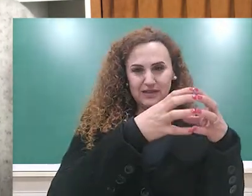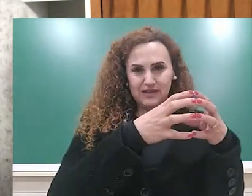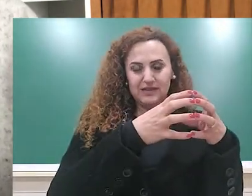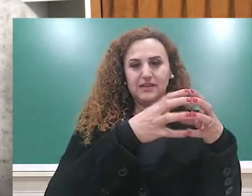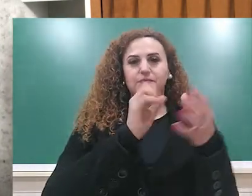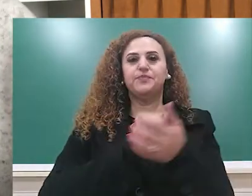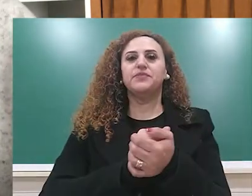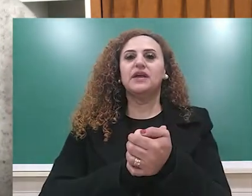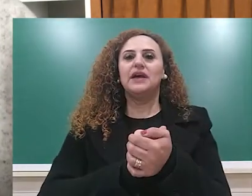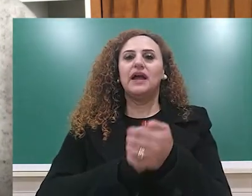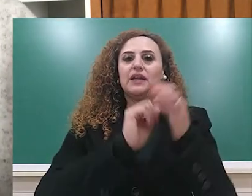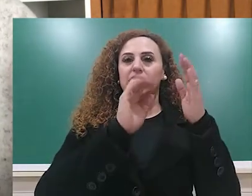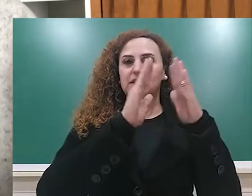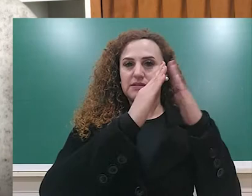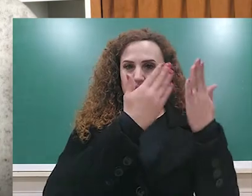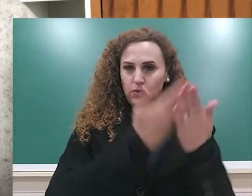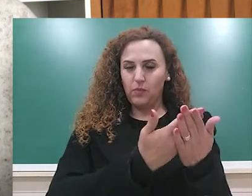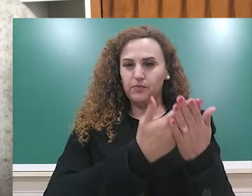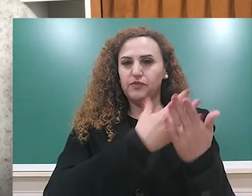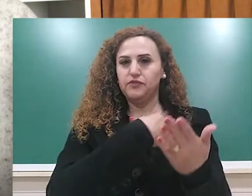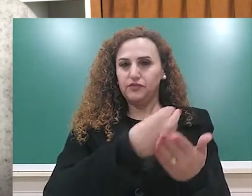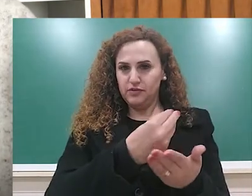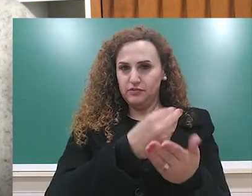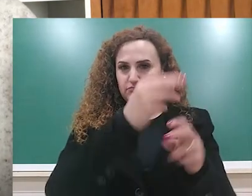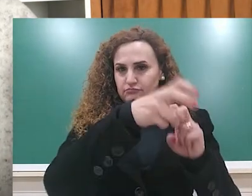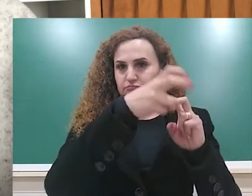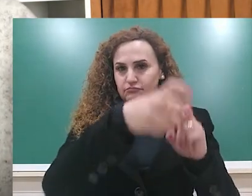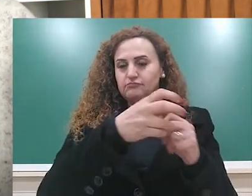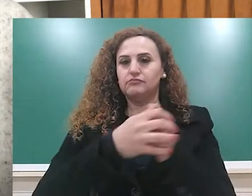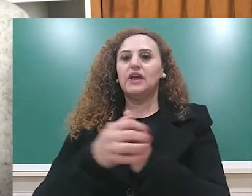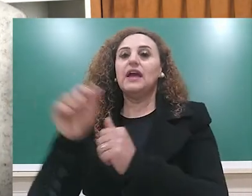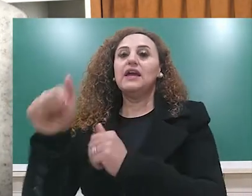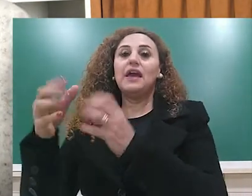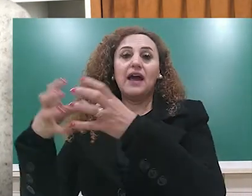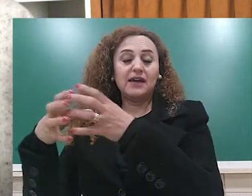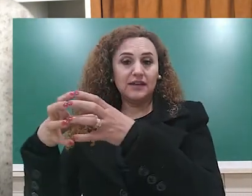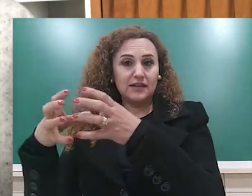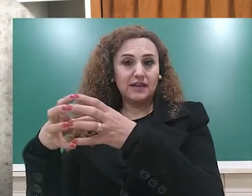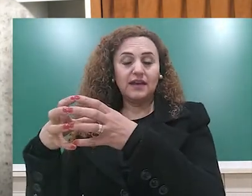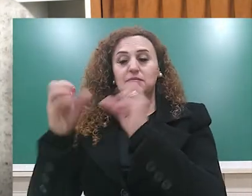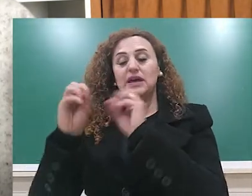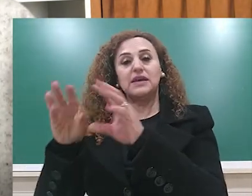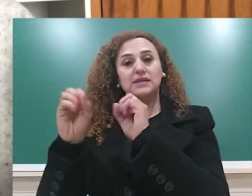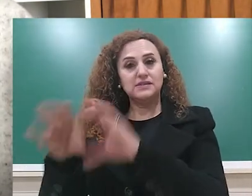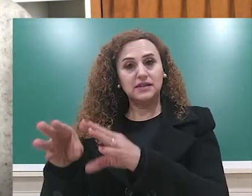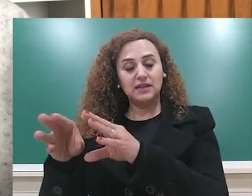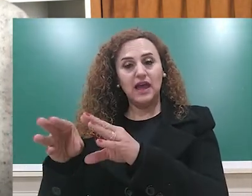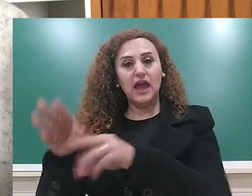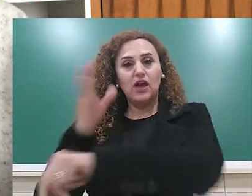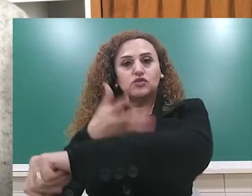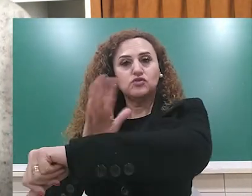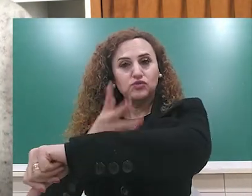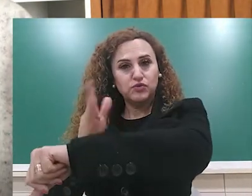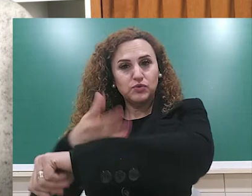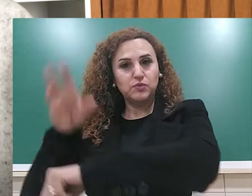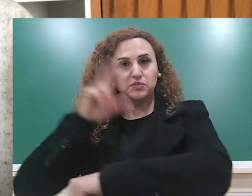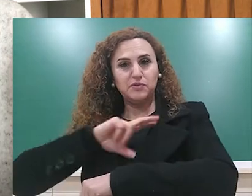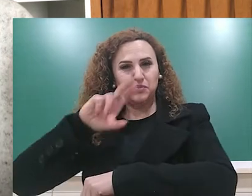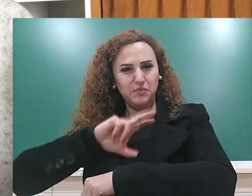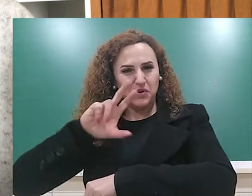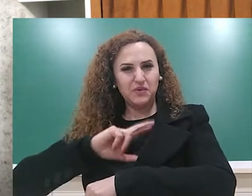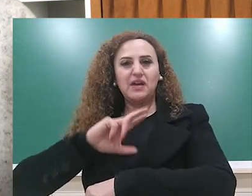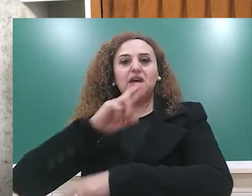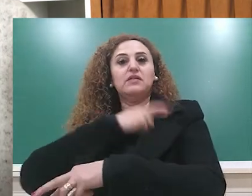e as escolas de Beabá, que eram para ensinar o português, a religião católica e os costumes